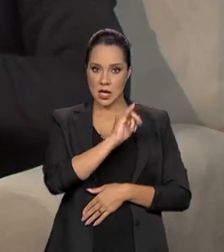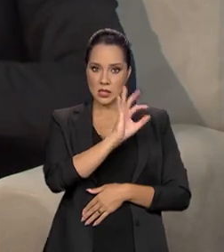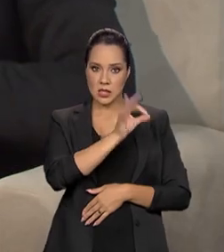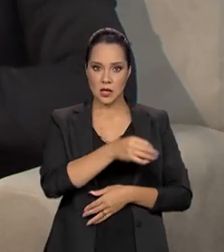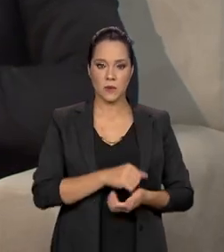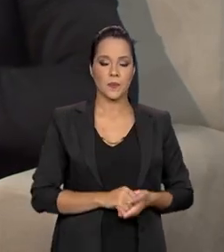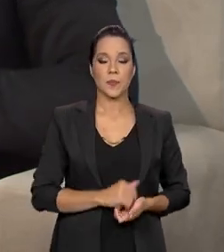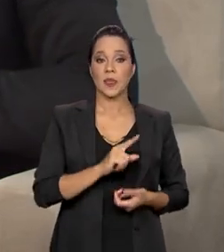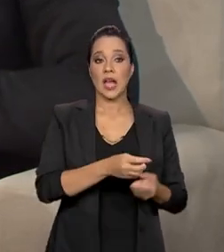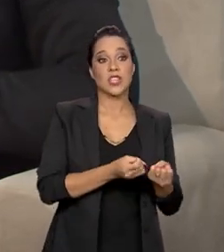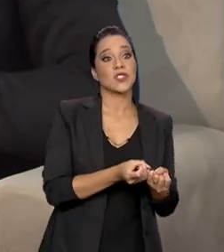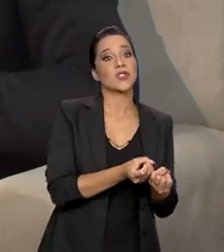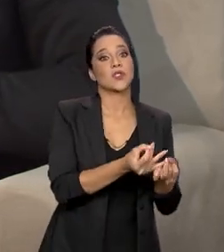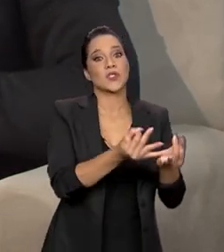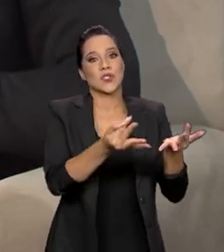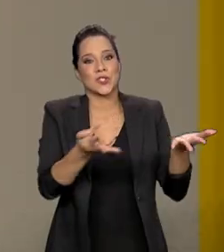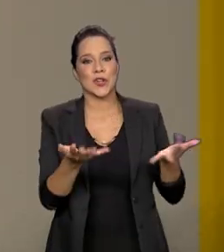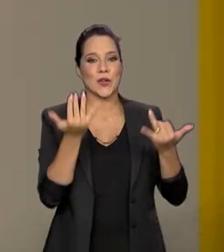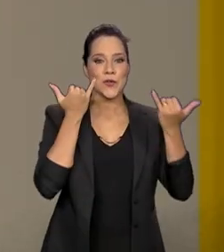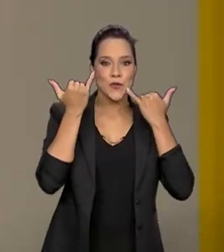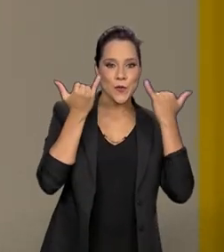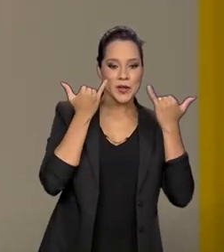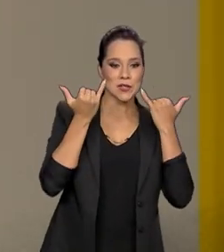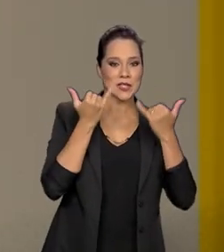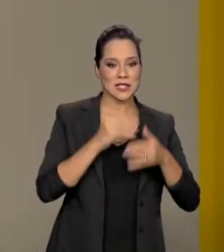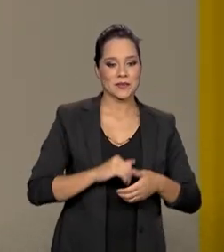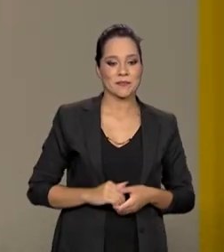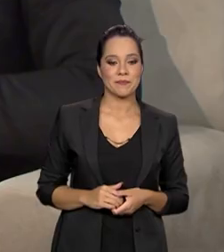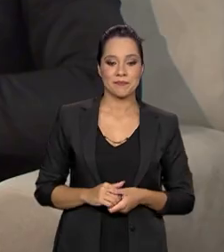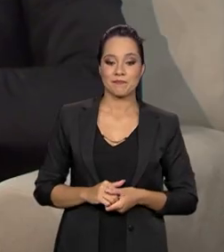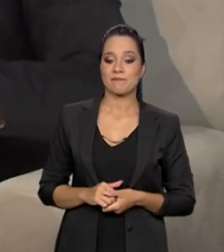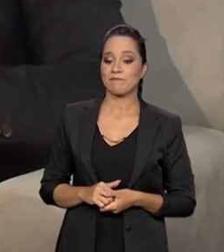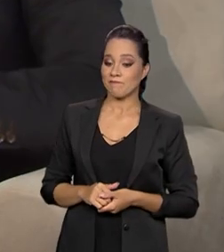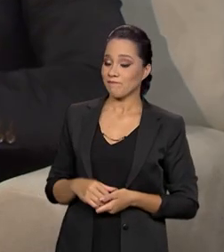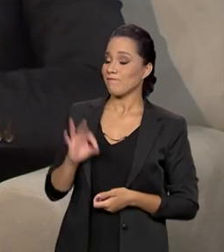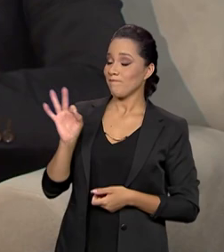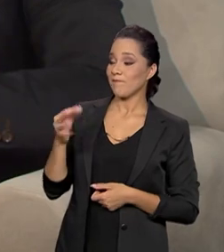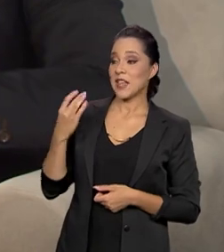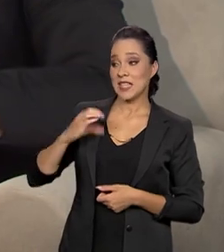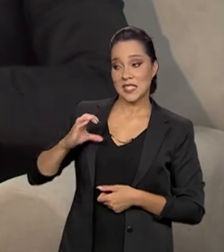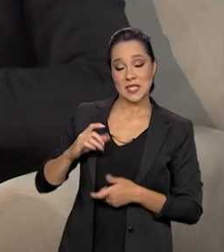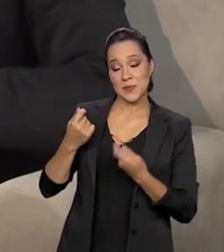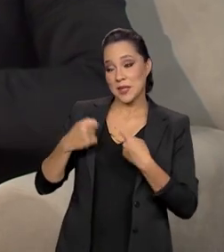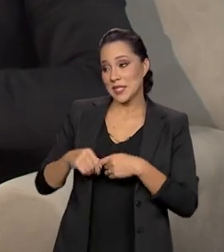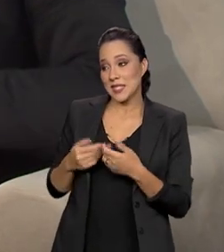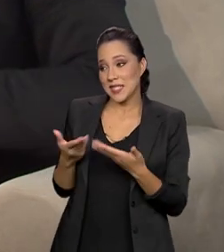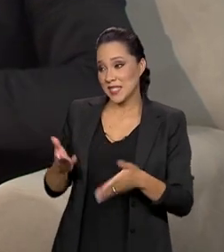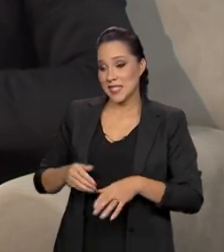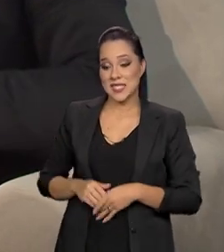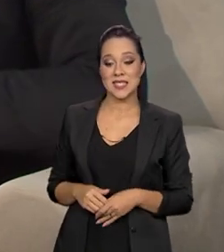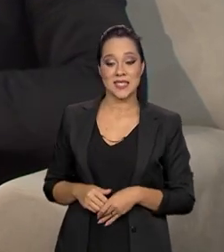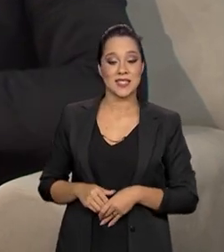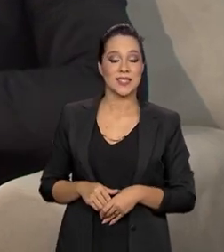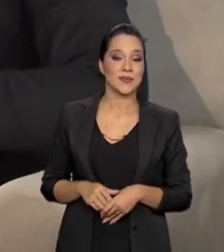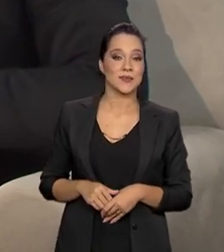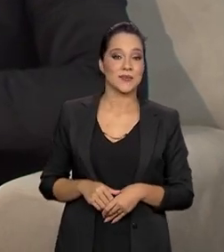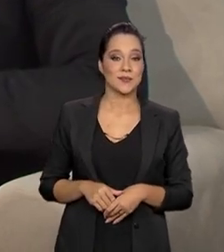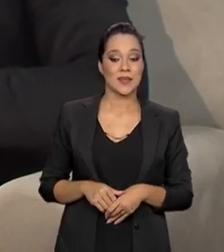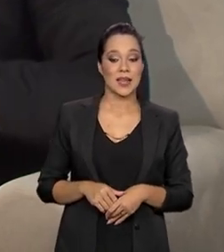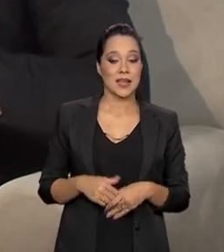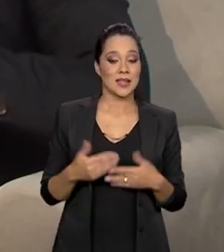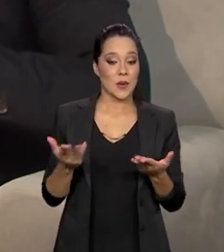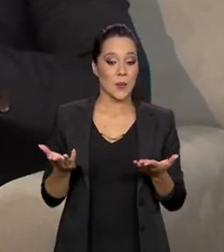Então, o manancial de informações... Isso. E a ciência tem que ser assim. A ciência... Eu